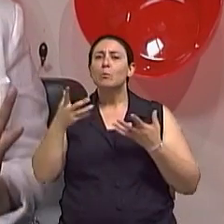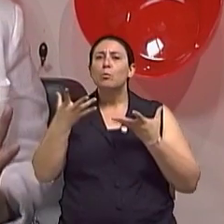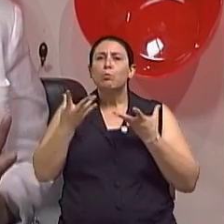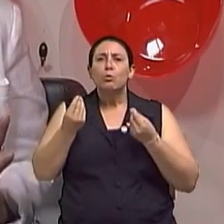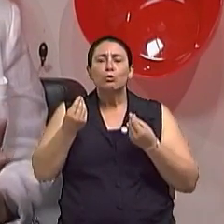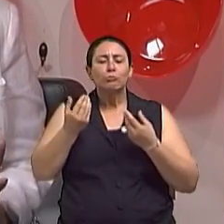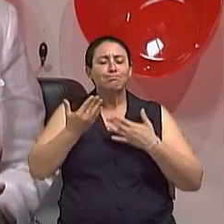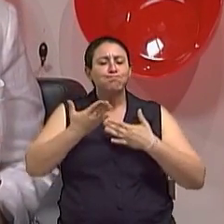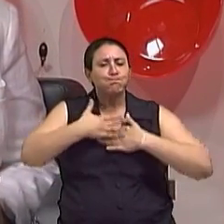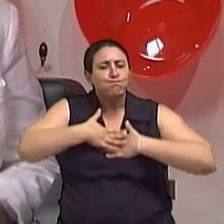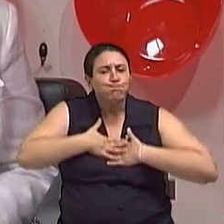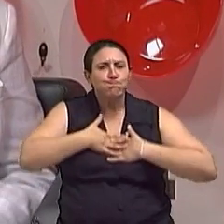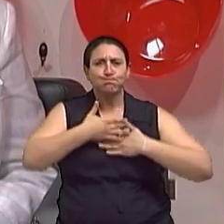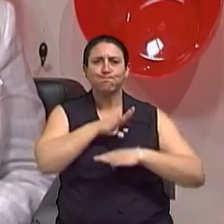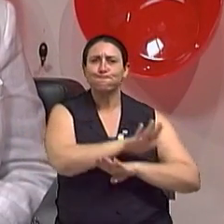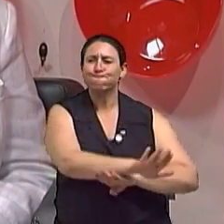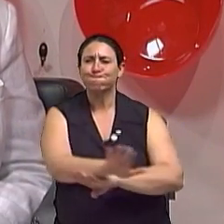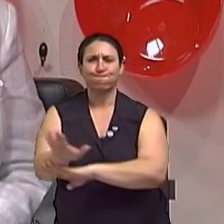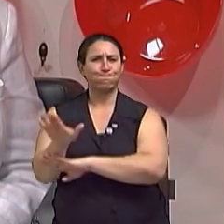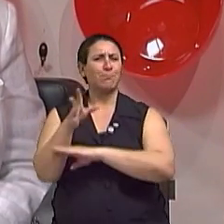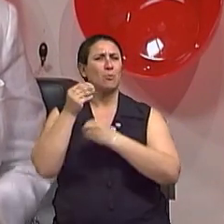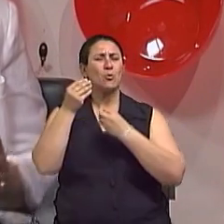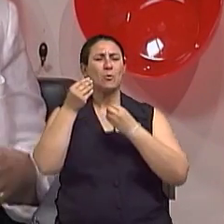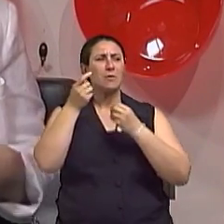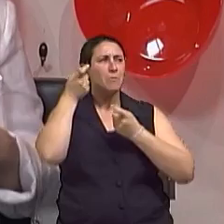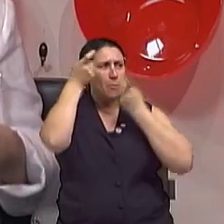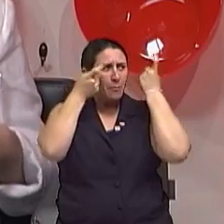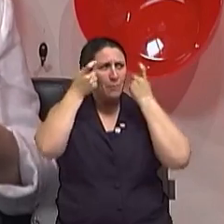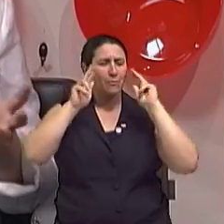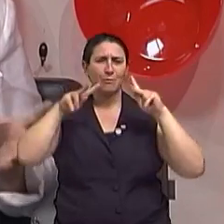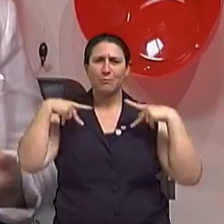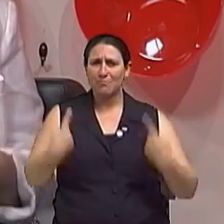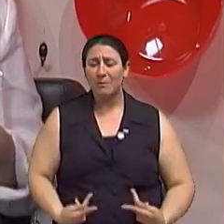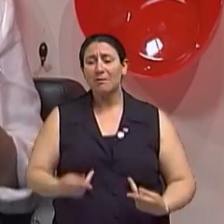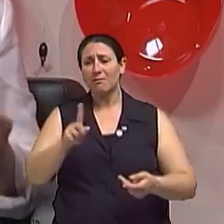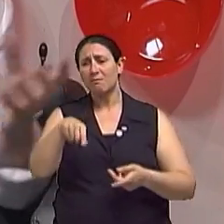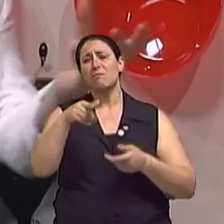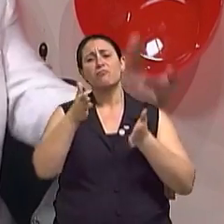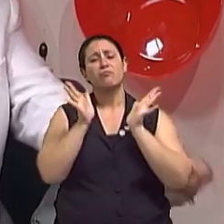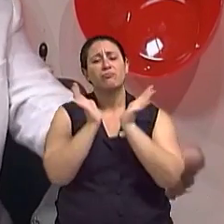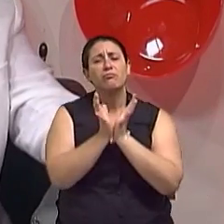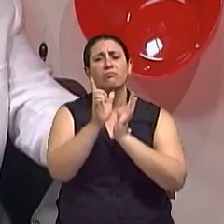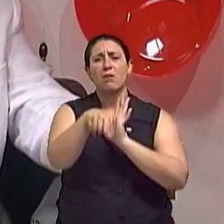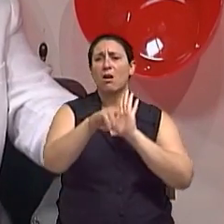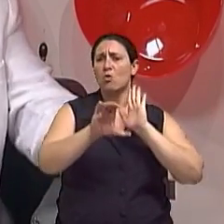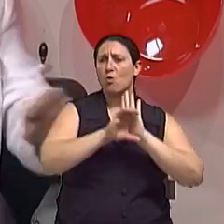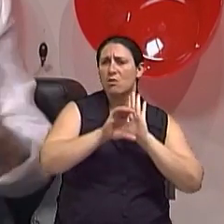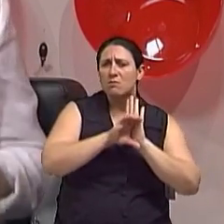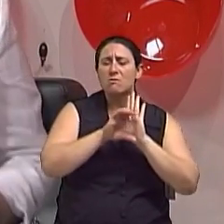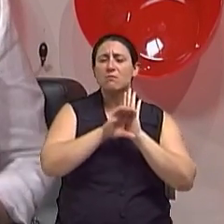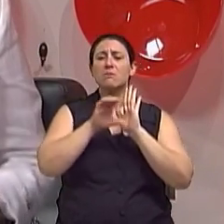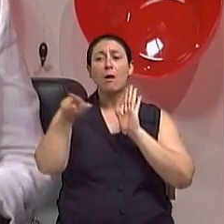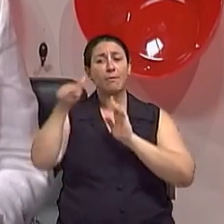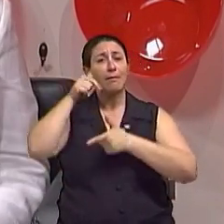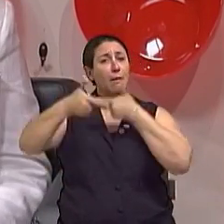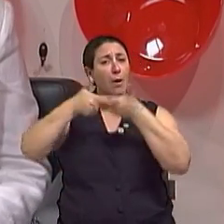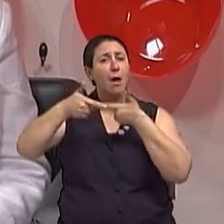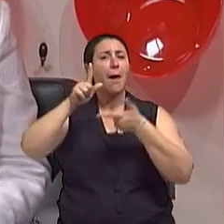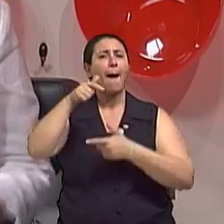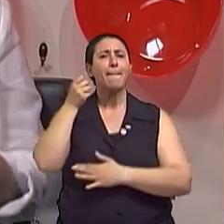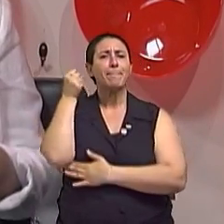mas ela também vem de uma cultura, ou seja, do catolicismo, a cultura da pastoral da criança. E essa